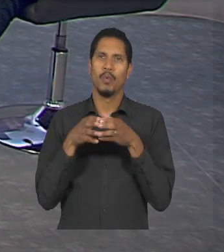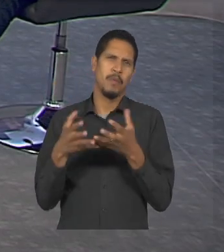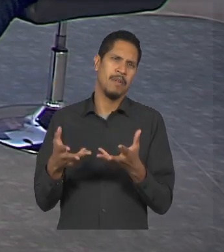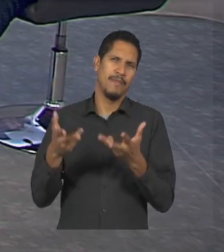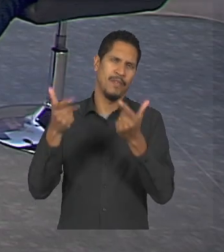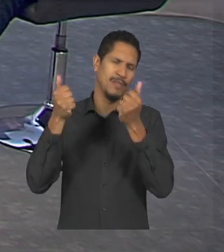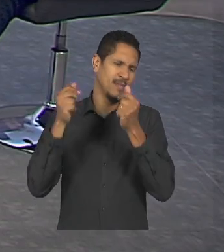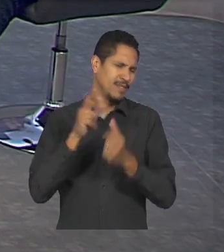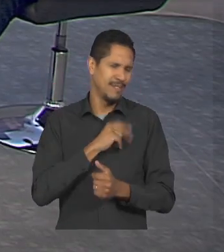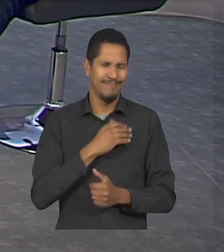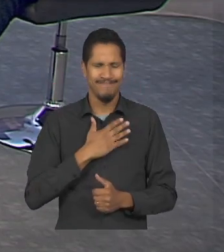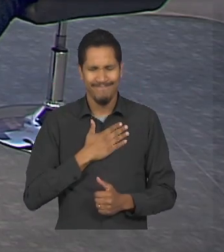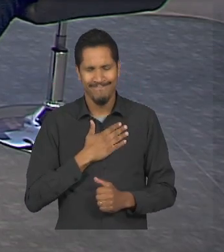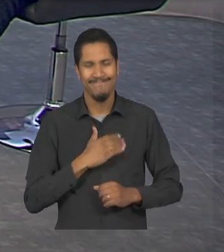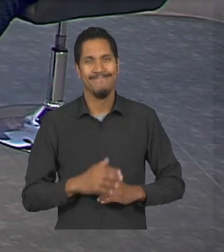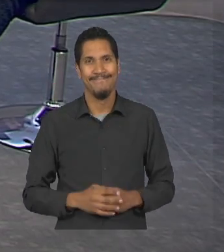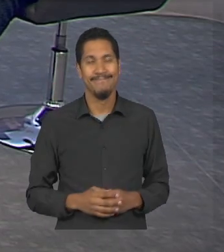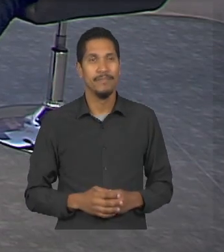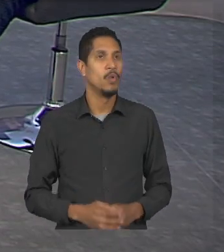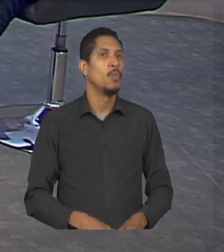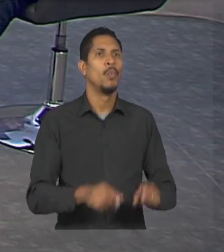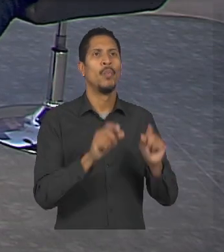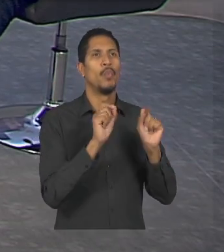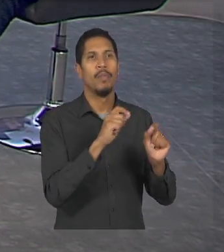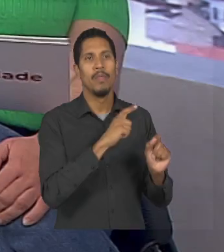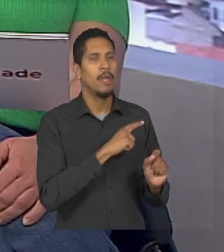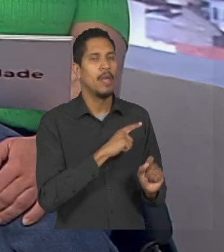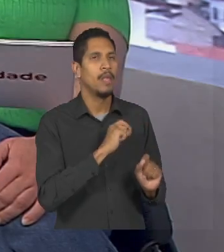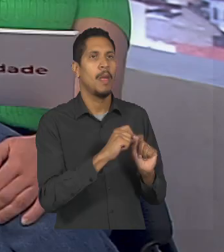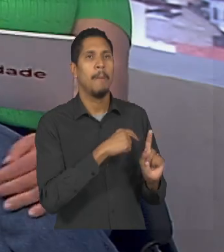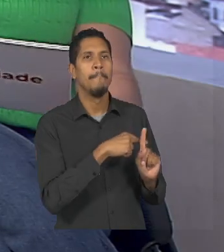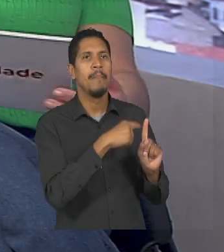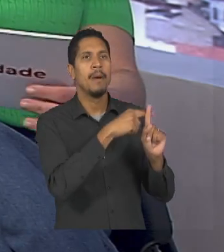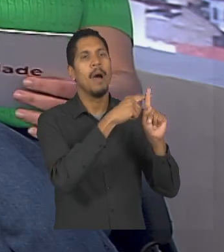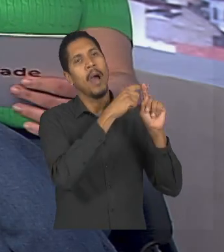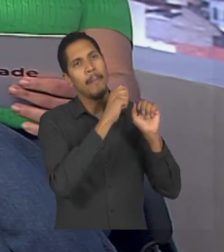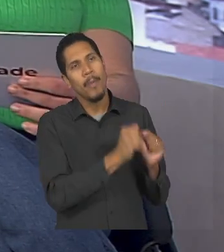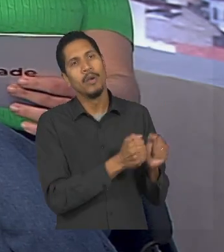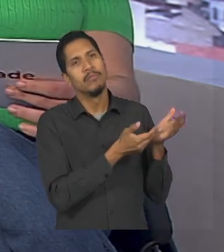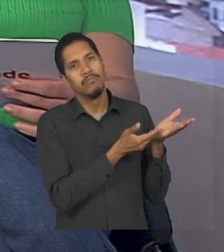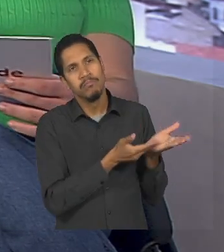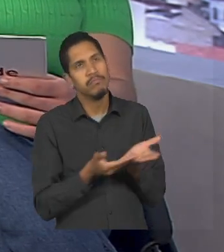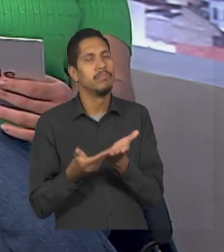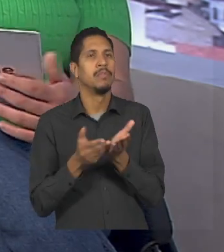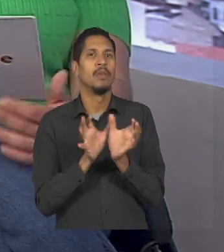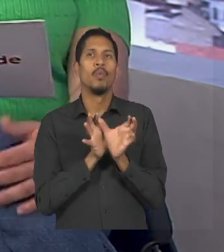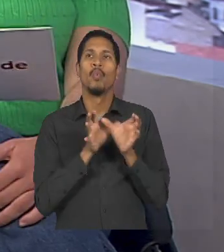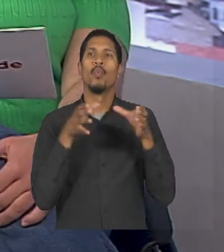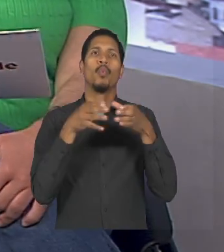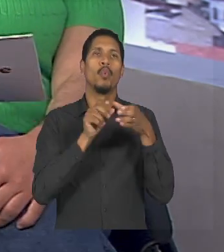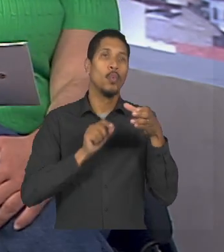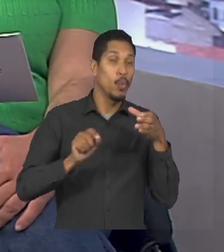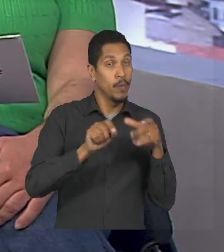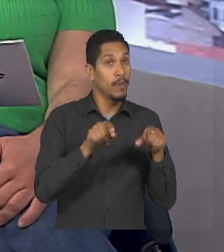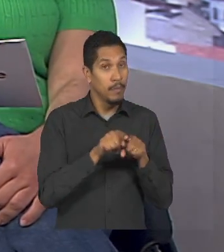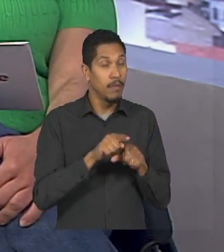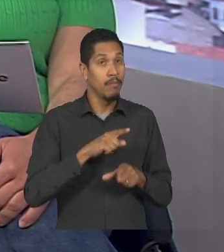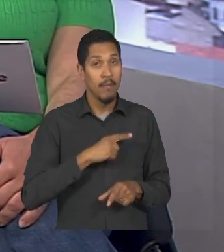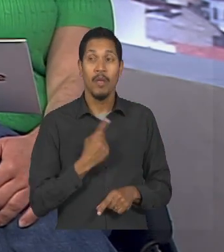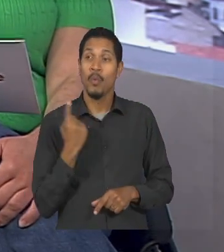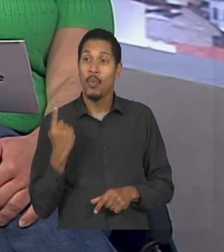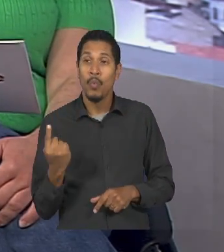maravilhoso quais quais os benefícios que você acha que pode trazer para coletividade individualmente